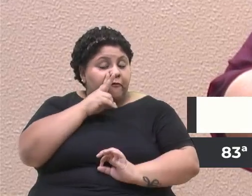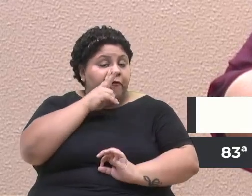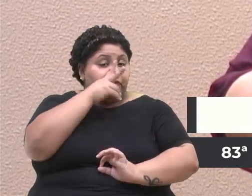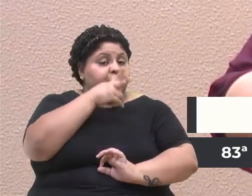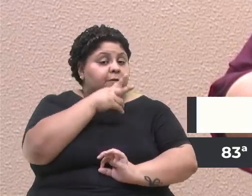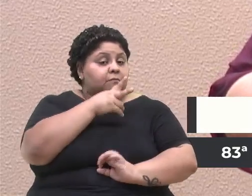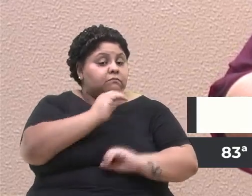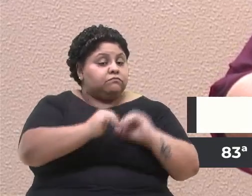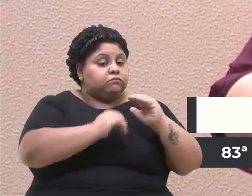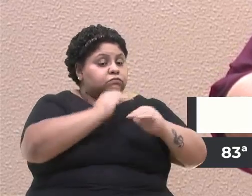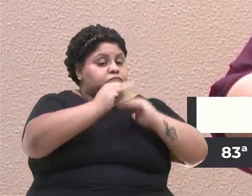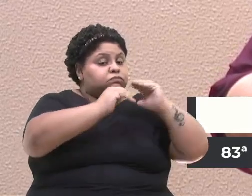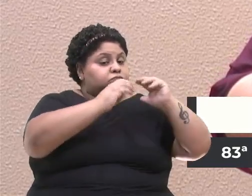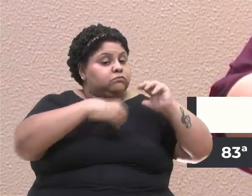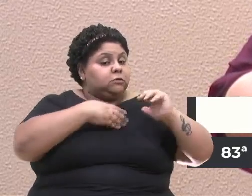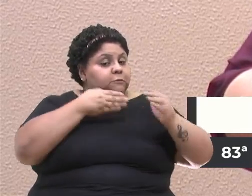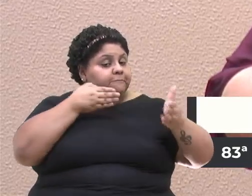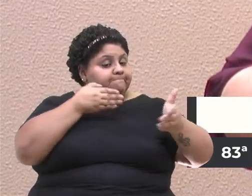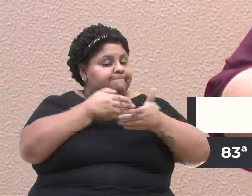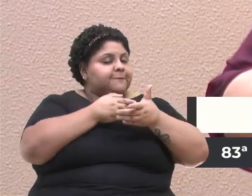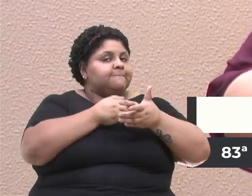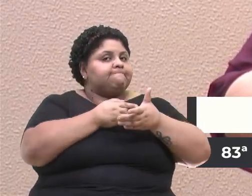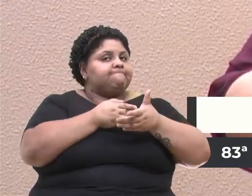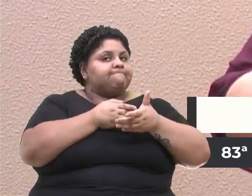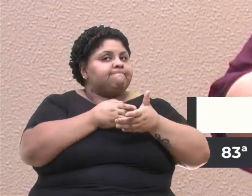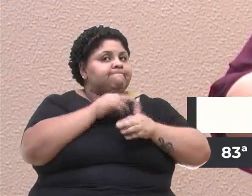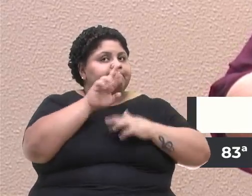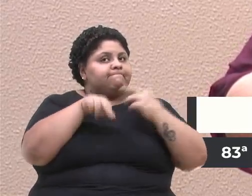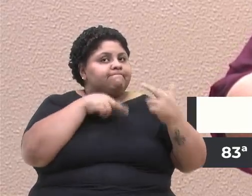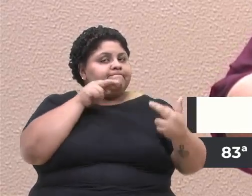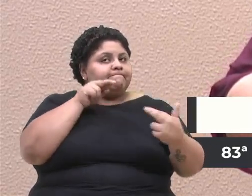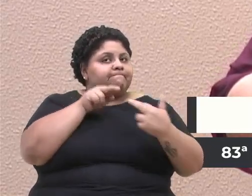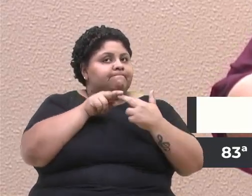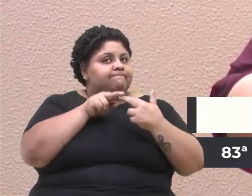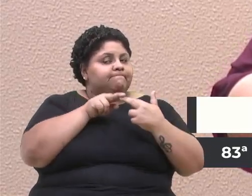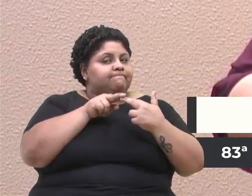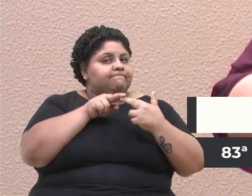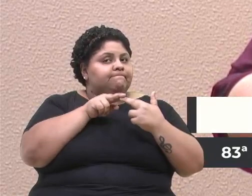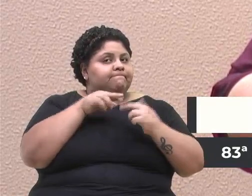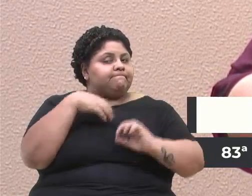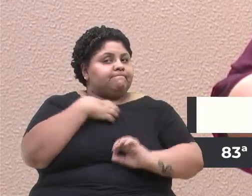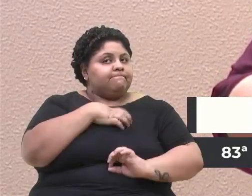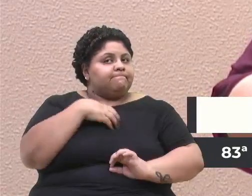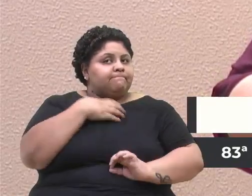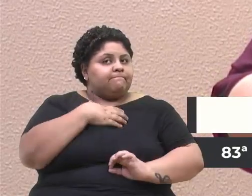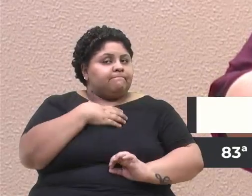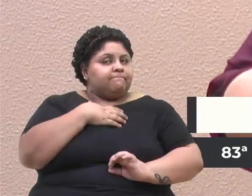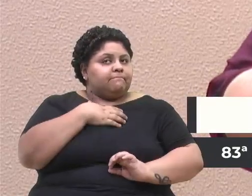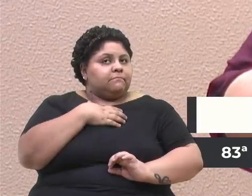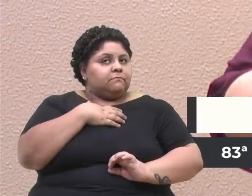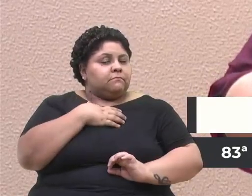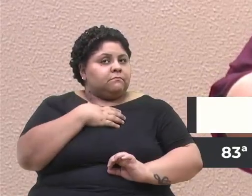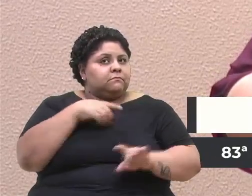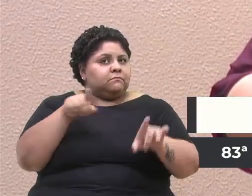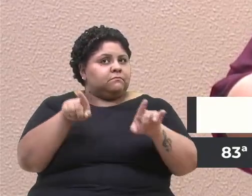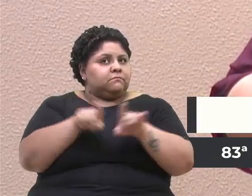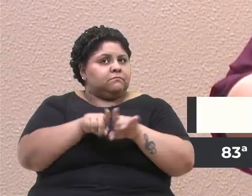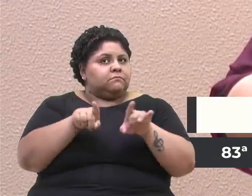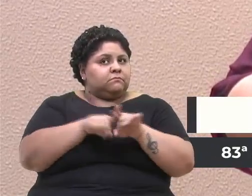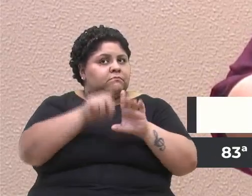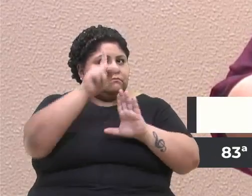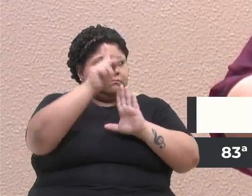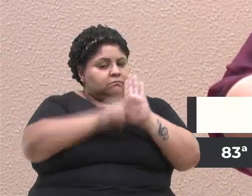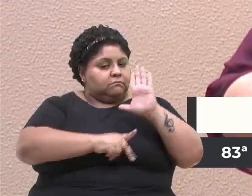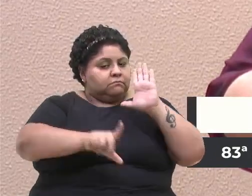efeitos impactantes em relação ao alcance da performance intentada pelo presente projeto de lei complementar.